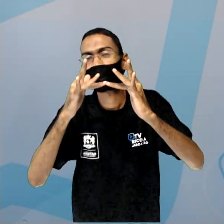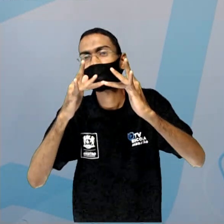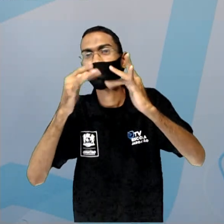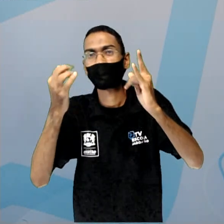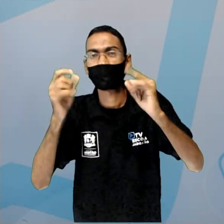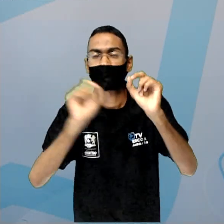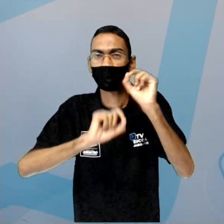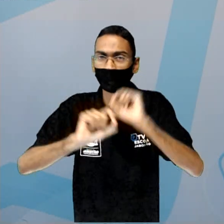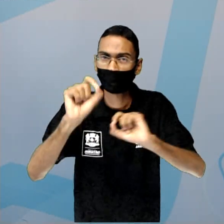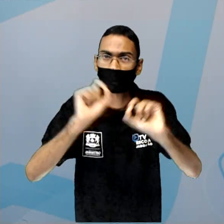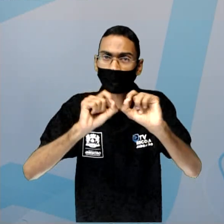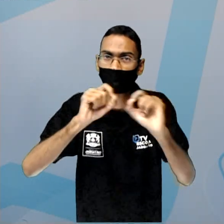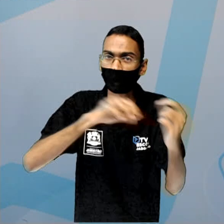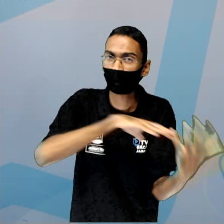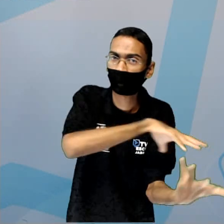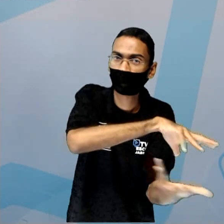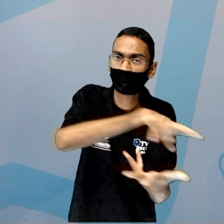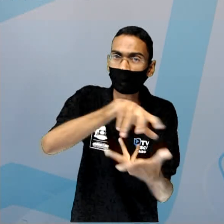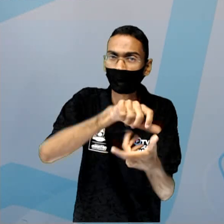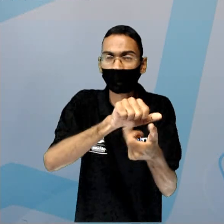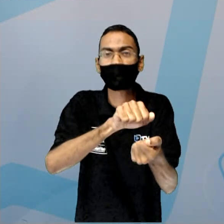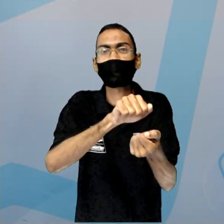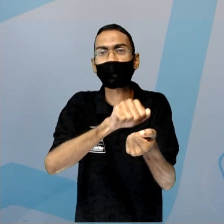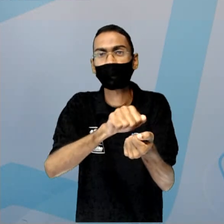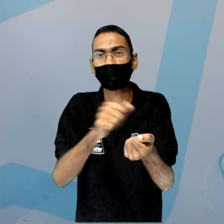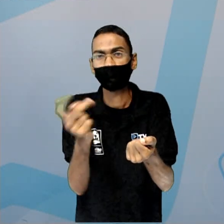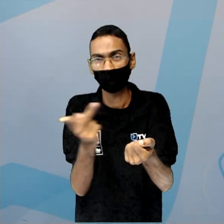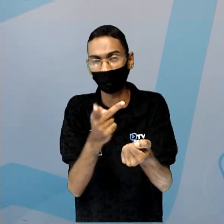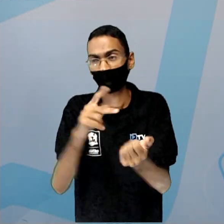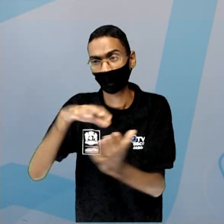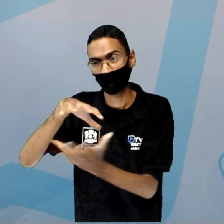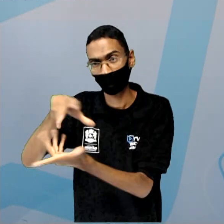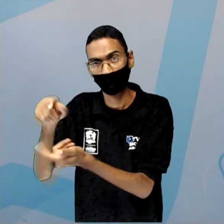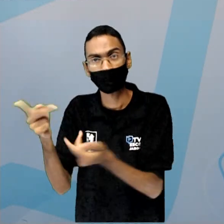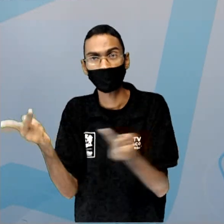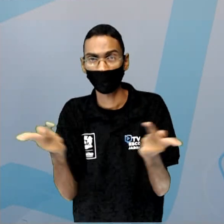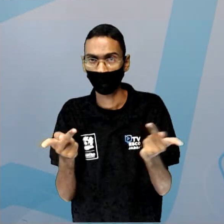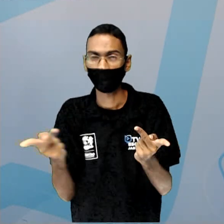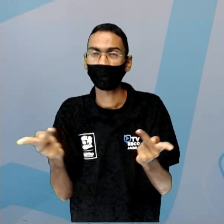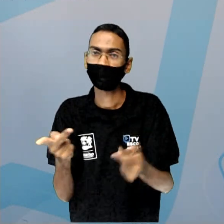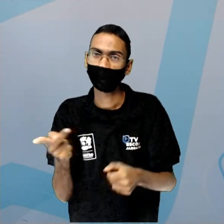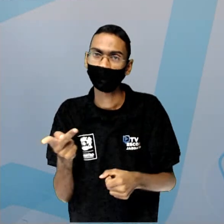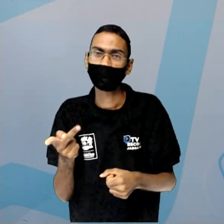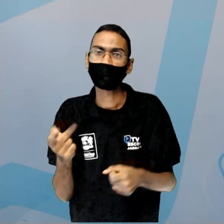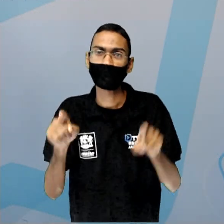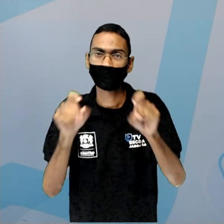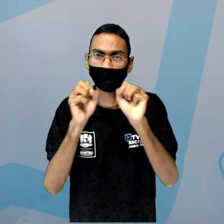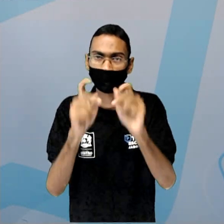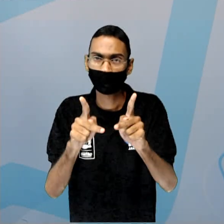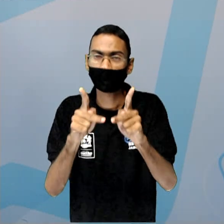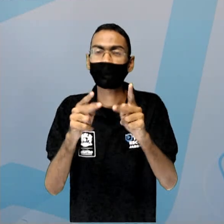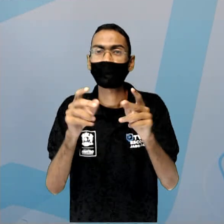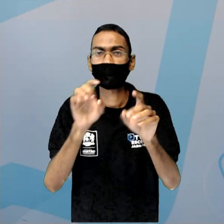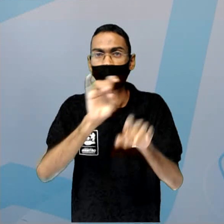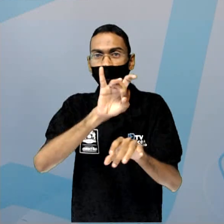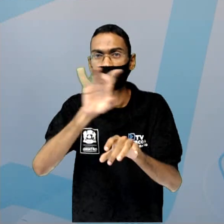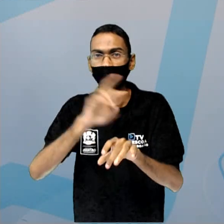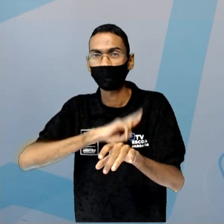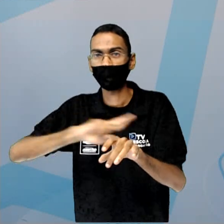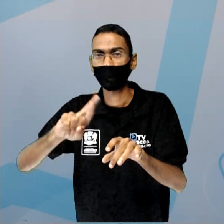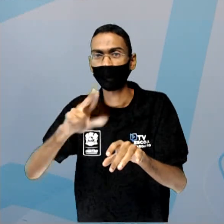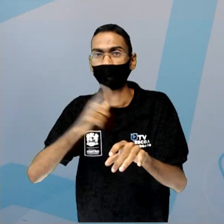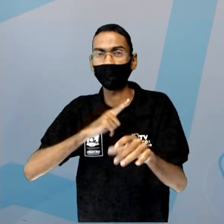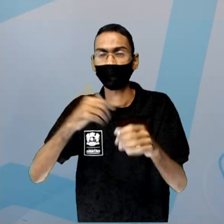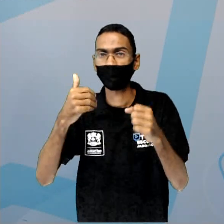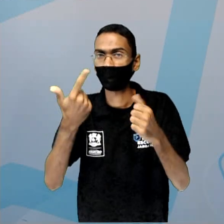e o mundo sobrenatural, né? O que seria o mundo pós-morte, enfim. Cada religião tem o seu mistério. Então, é